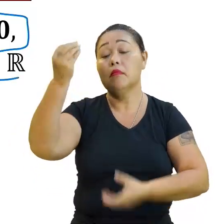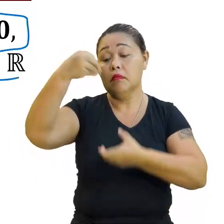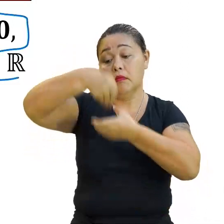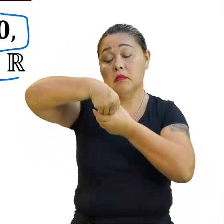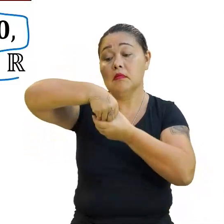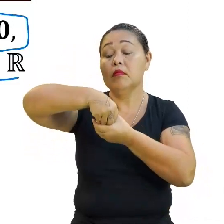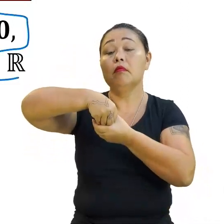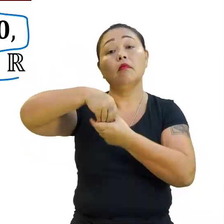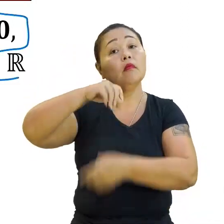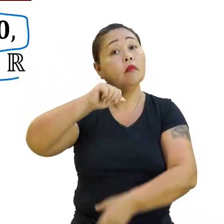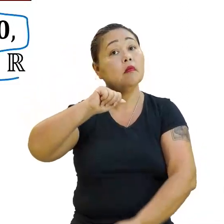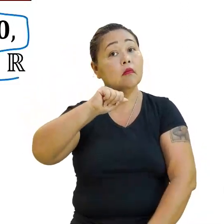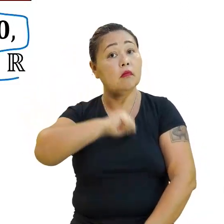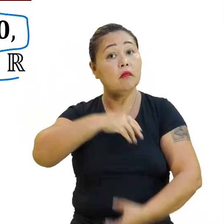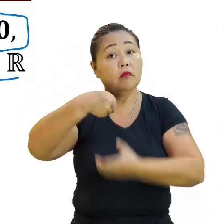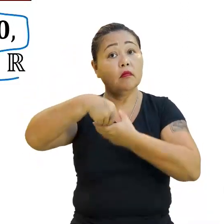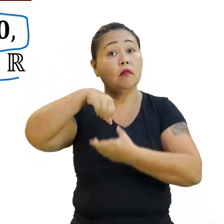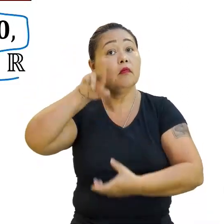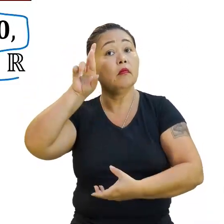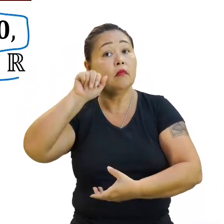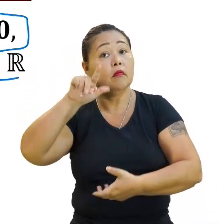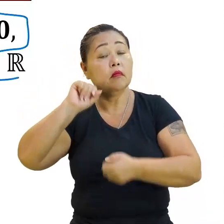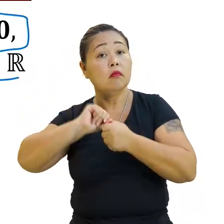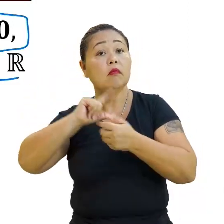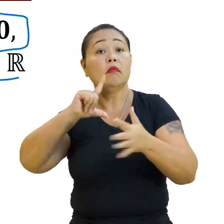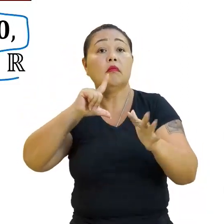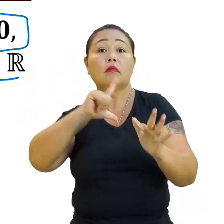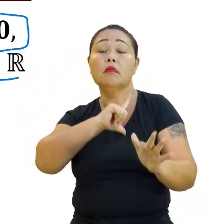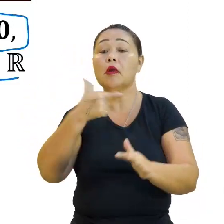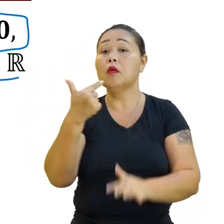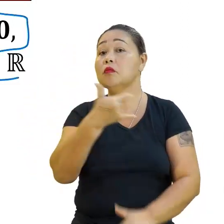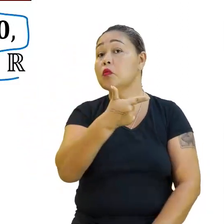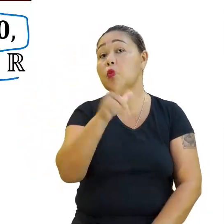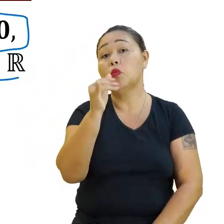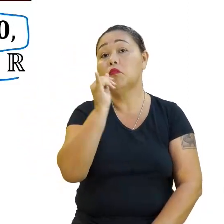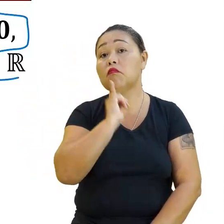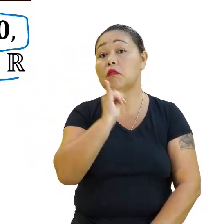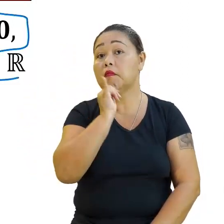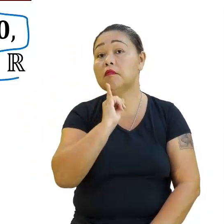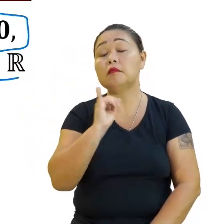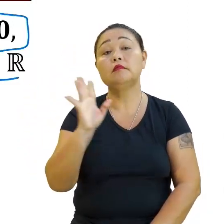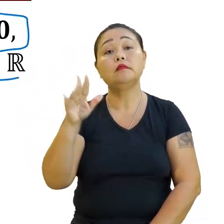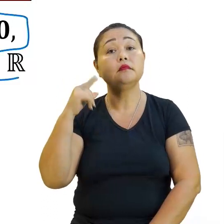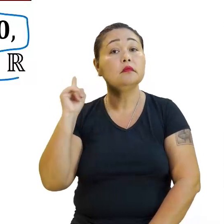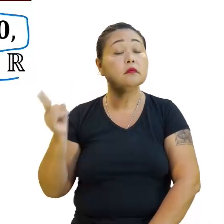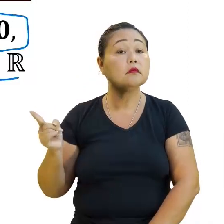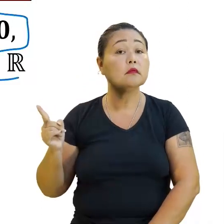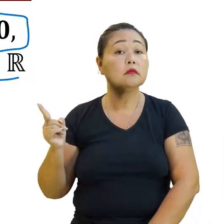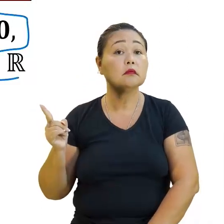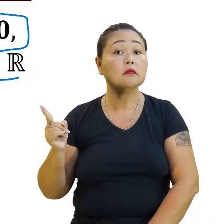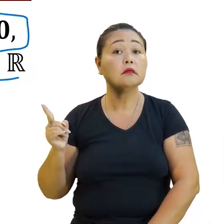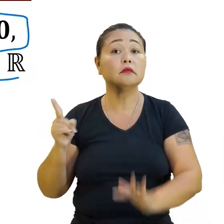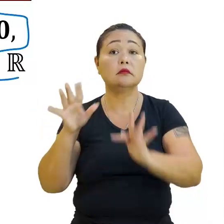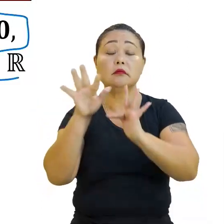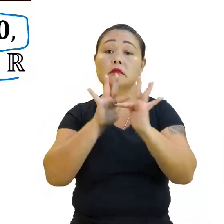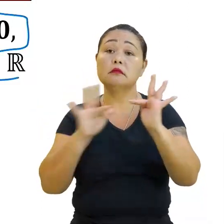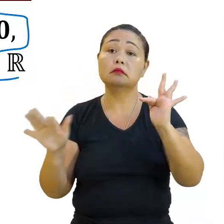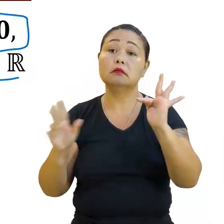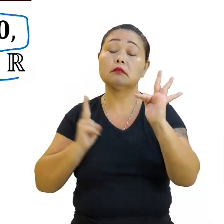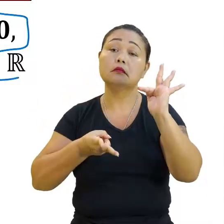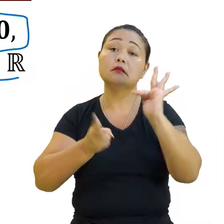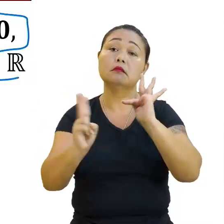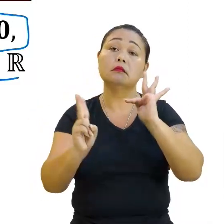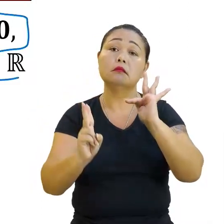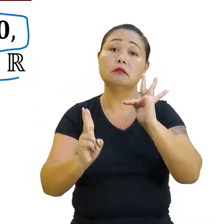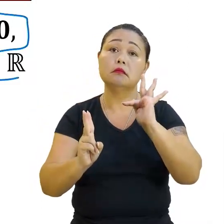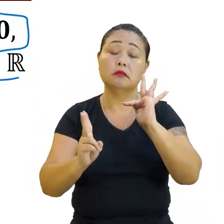situação do 5x, ou do 12x também, que a gente fez outro exemplo, né? E essa função, ela sempre vai passar